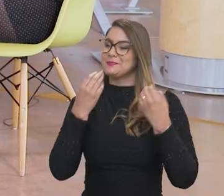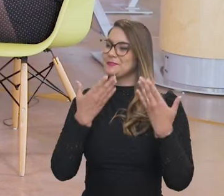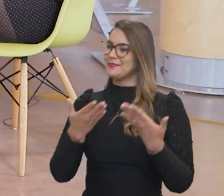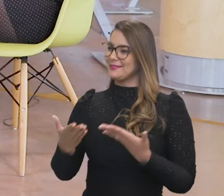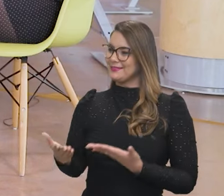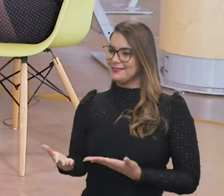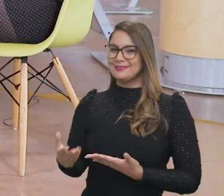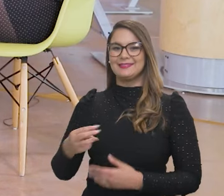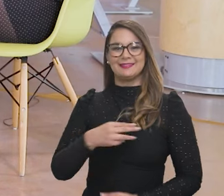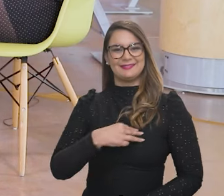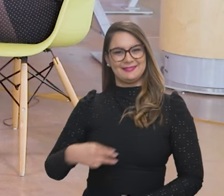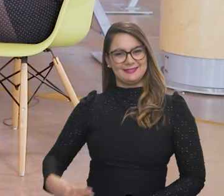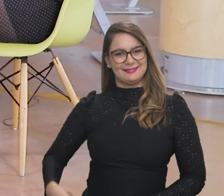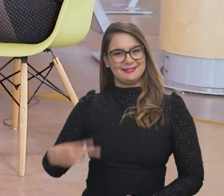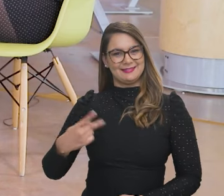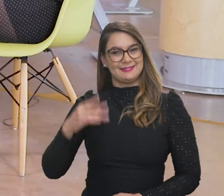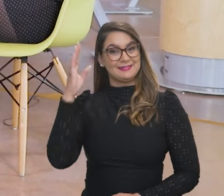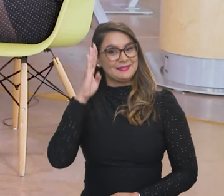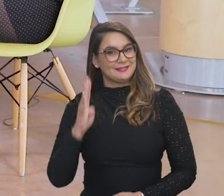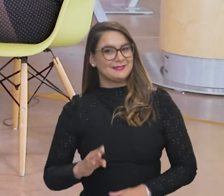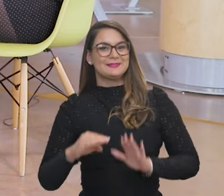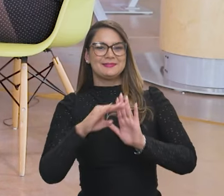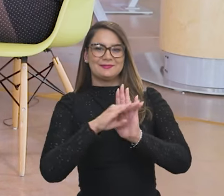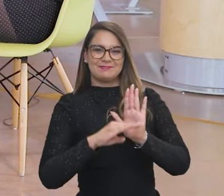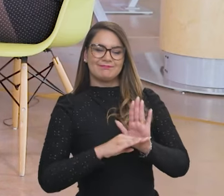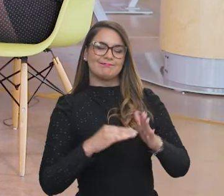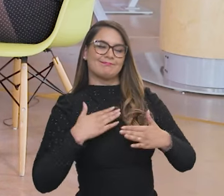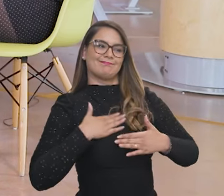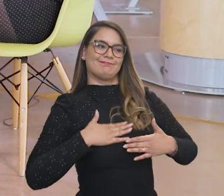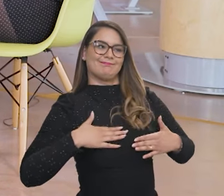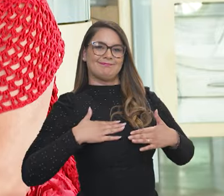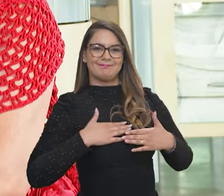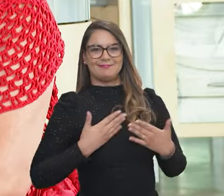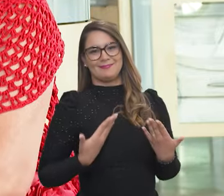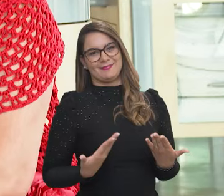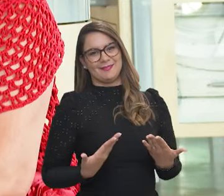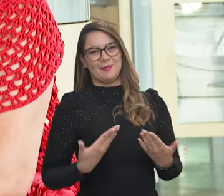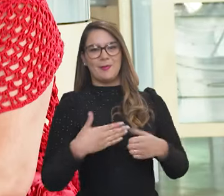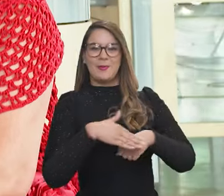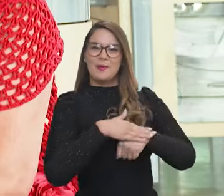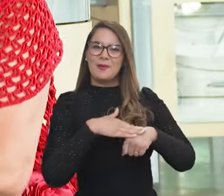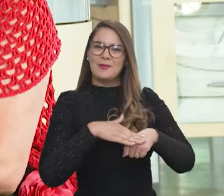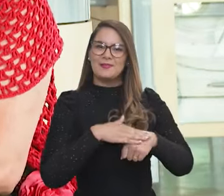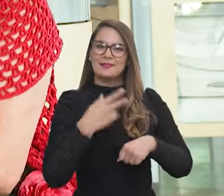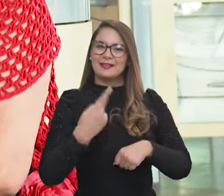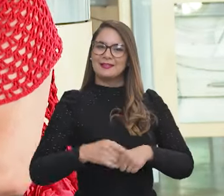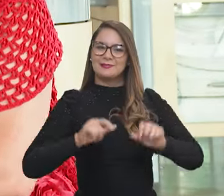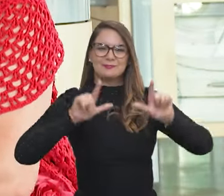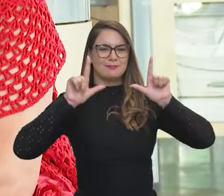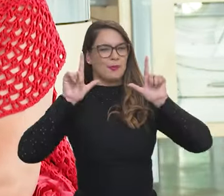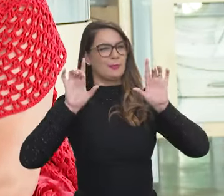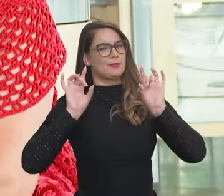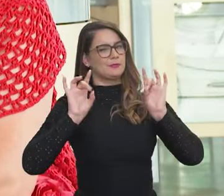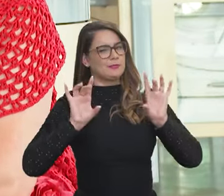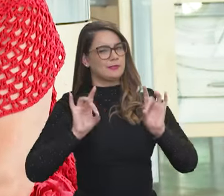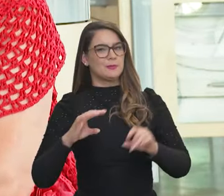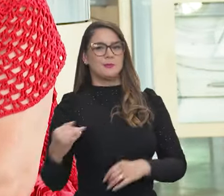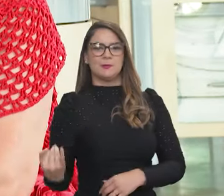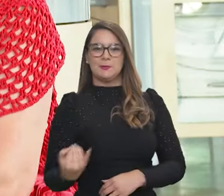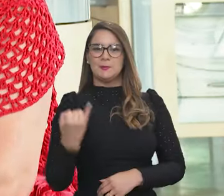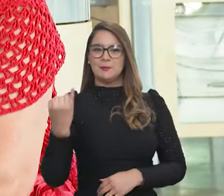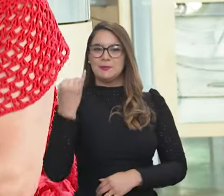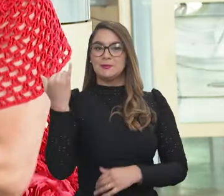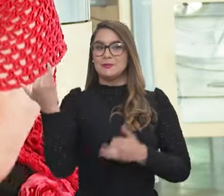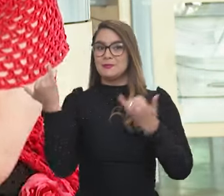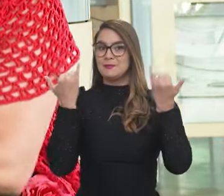Seja muito bem-vinda, ministra, aqui ao Brasil em Pauta. Prazer todo meu poder estar conversando aqui nesse programa que é tão especial